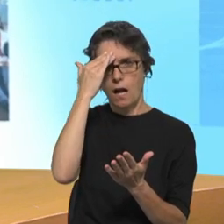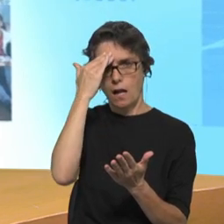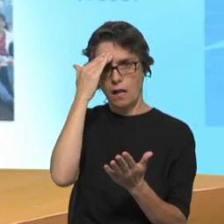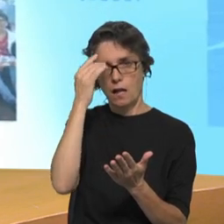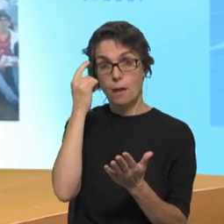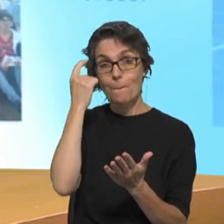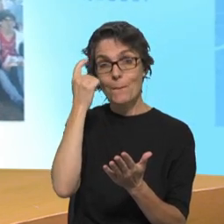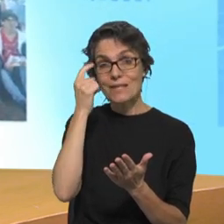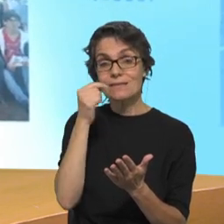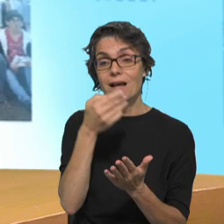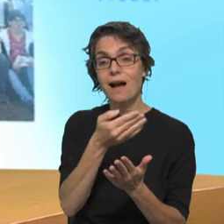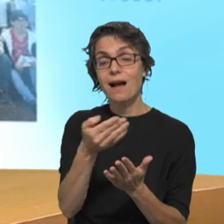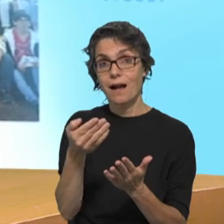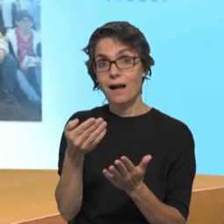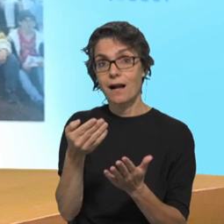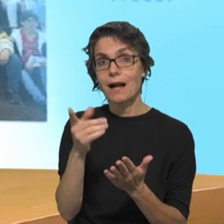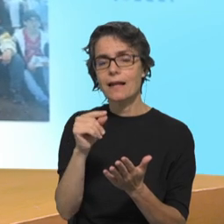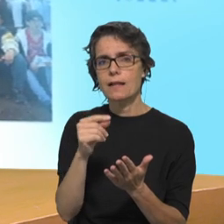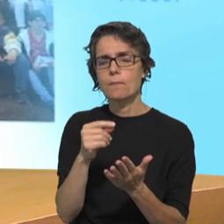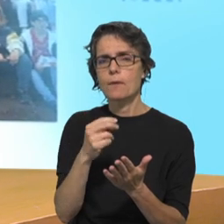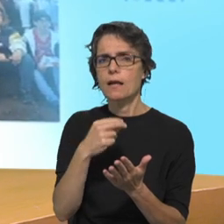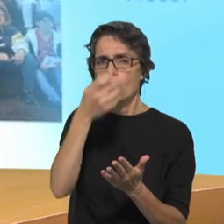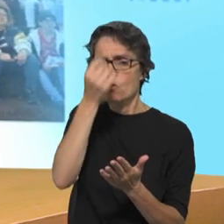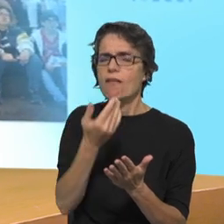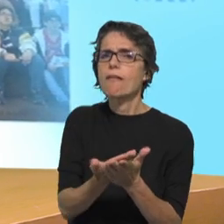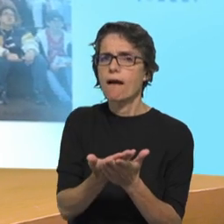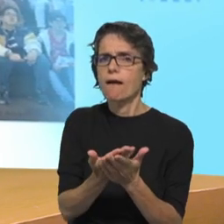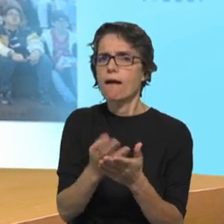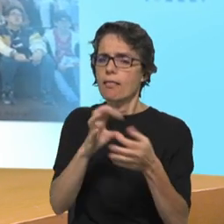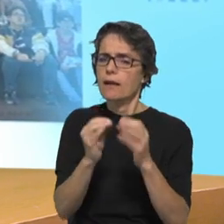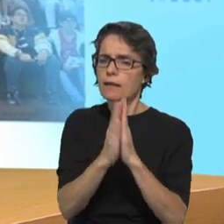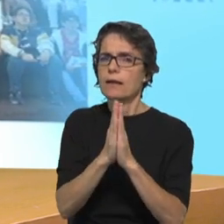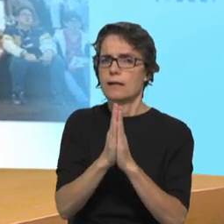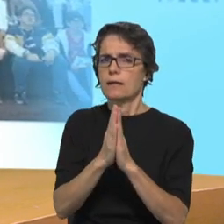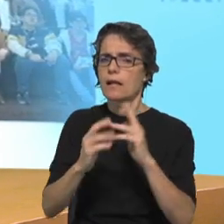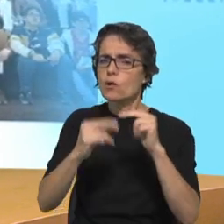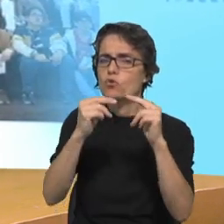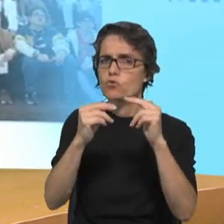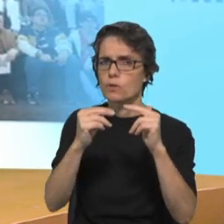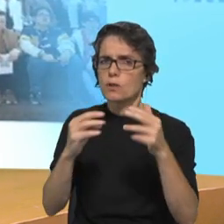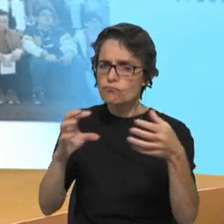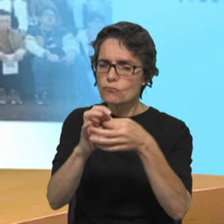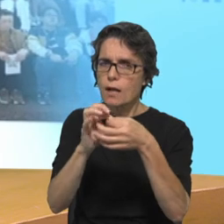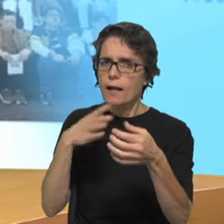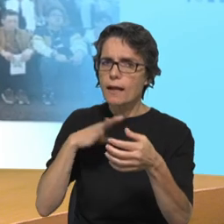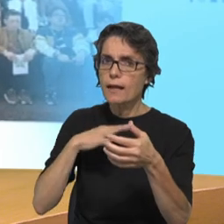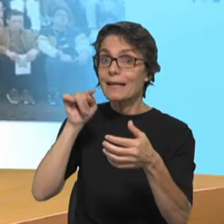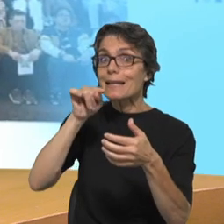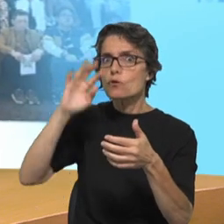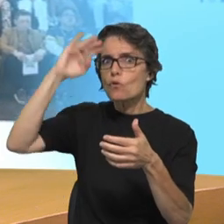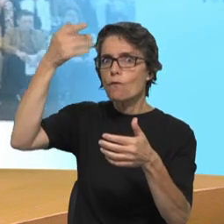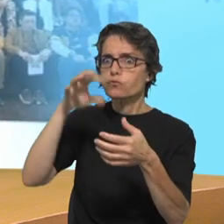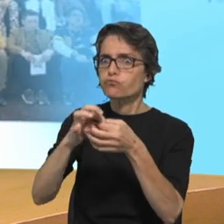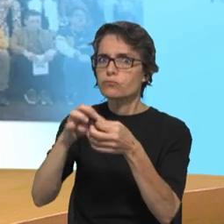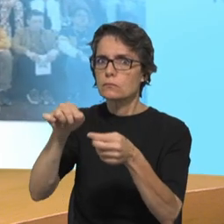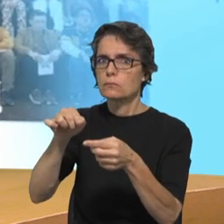ativa na construção da própria igreja. E isto acho que era importante olhar para o futuro e